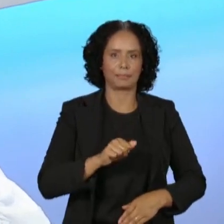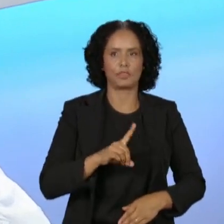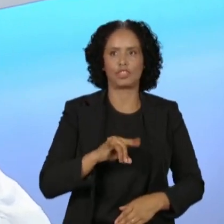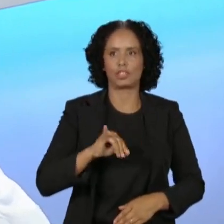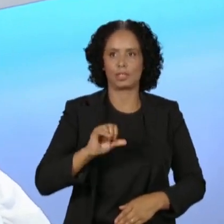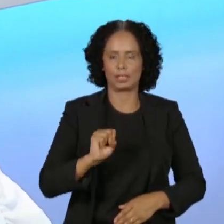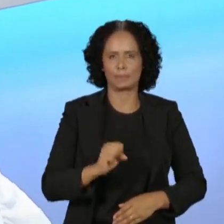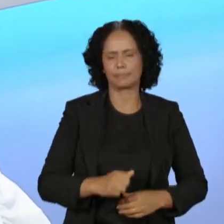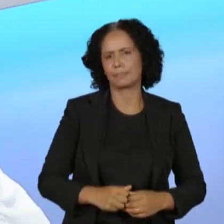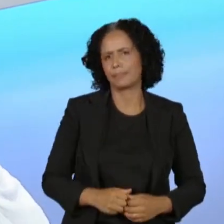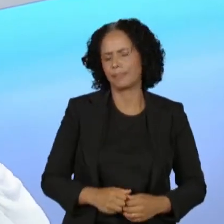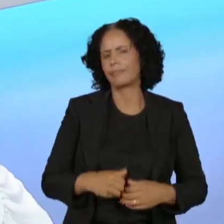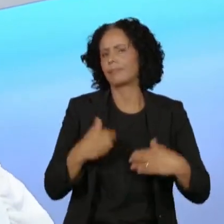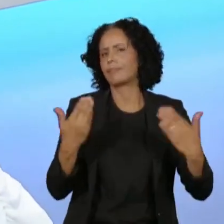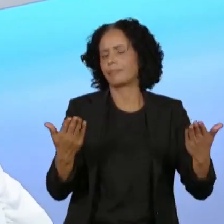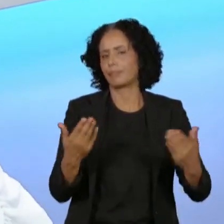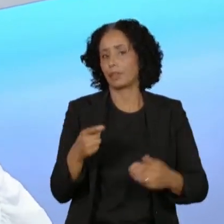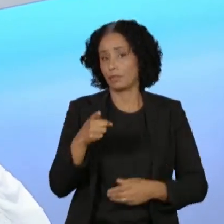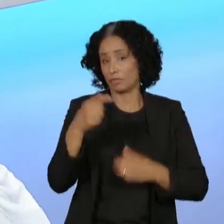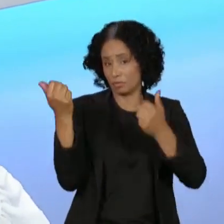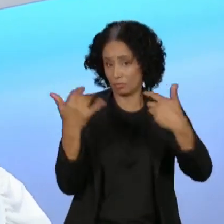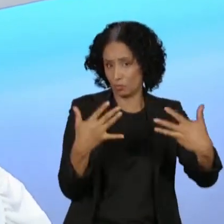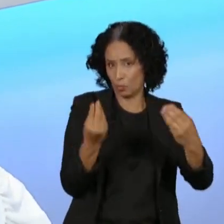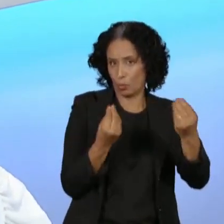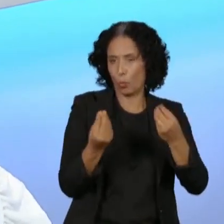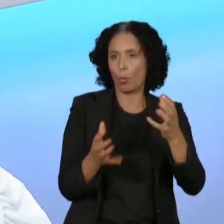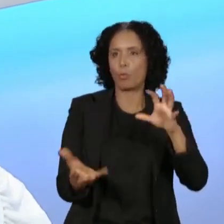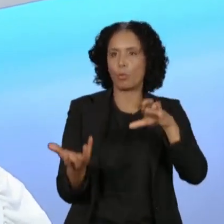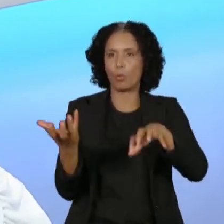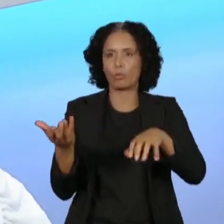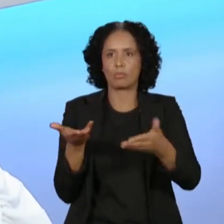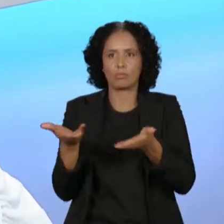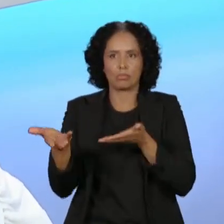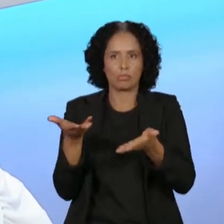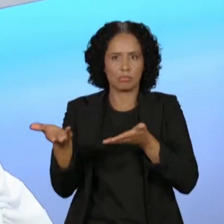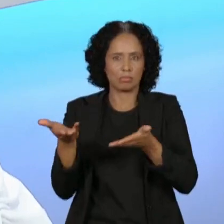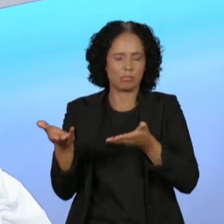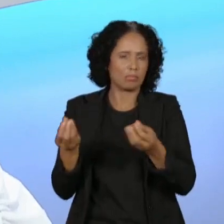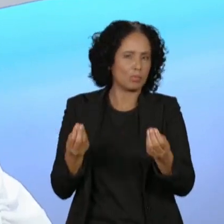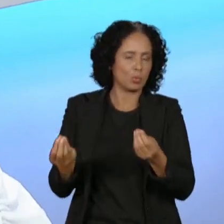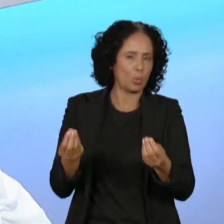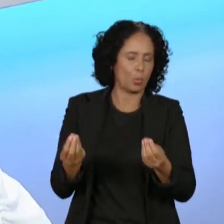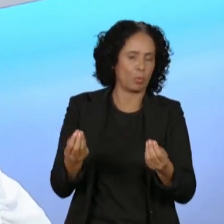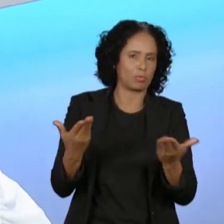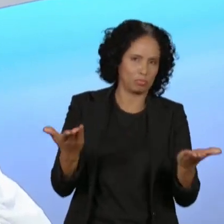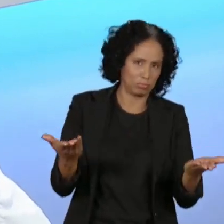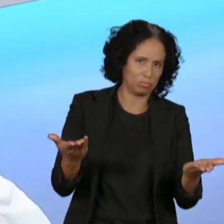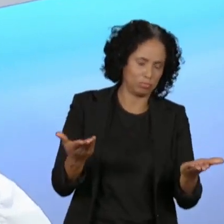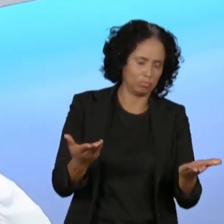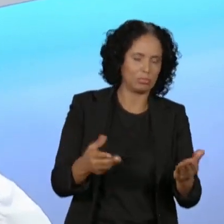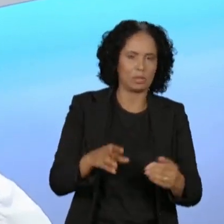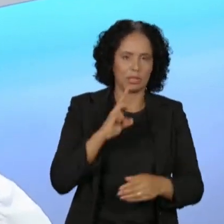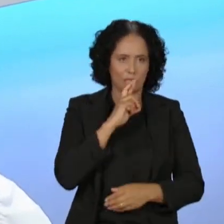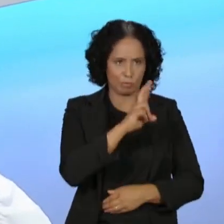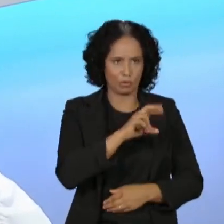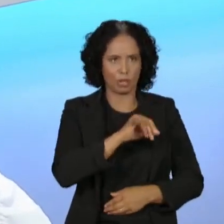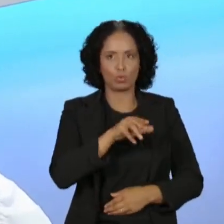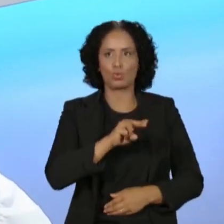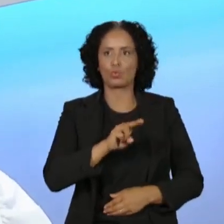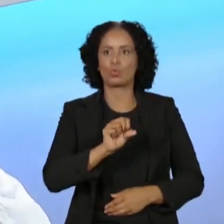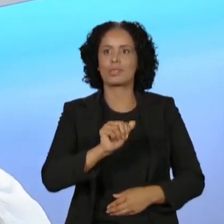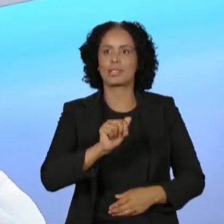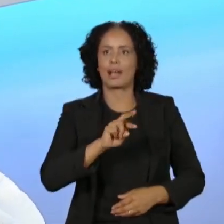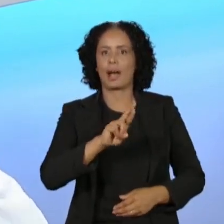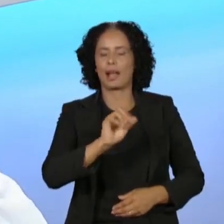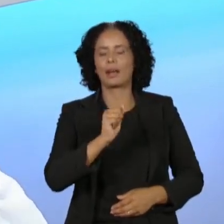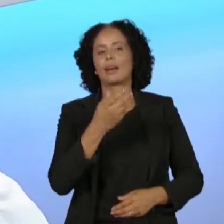sobre a relação com o Congresso, com a oposição no Congresso, respondendo a pergunta da Jussara. Eu queria falar um